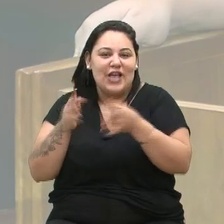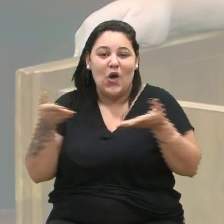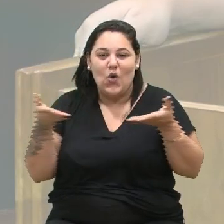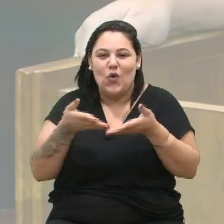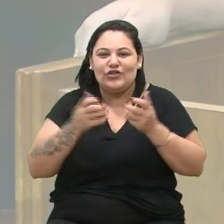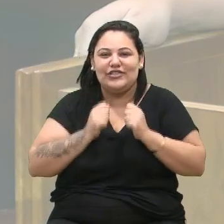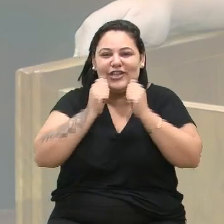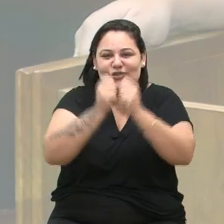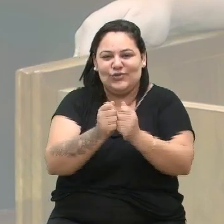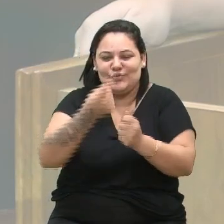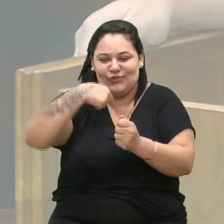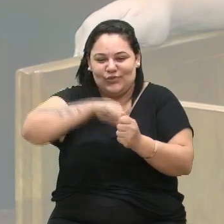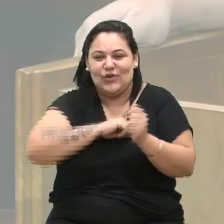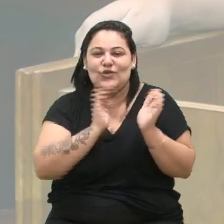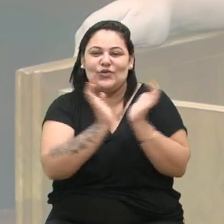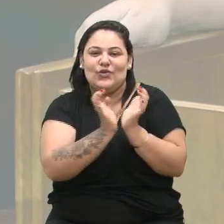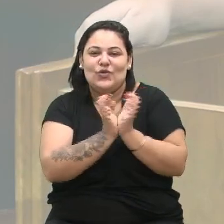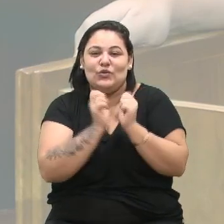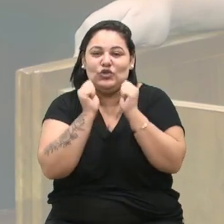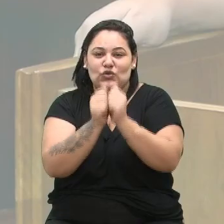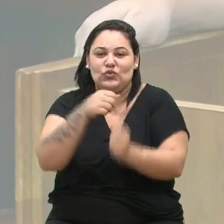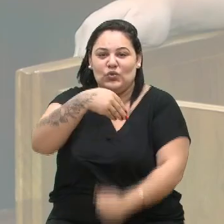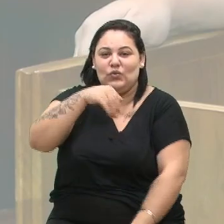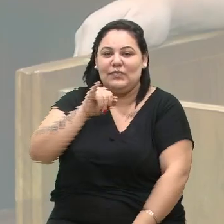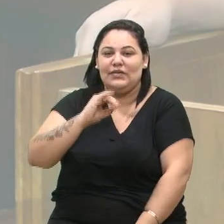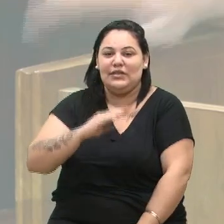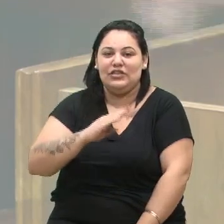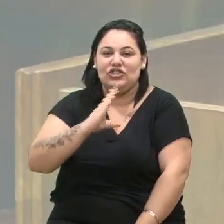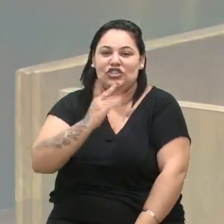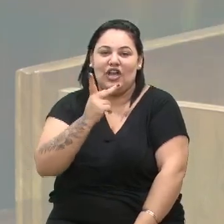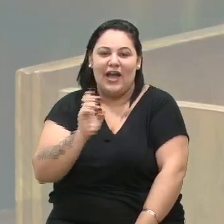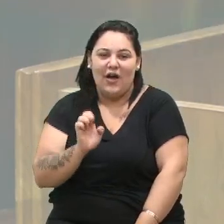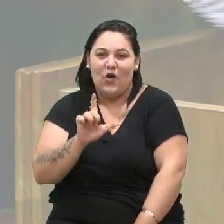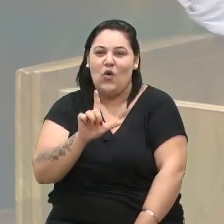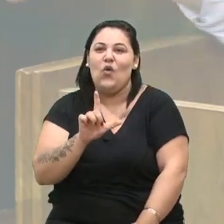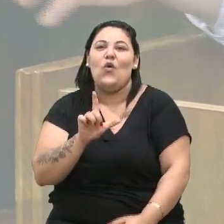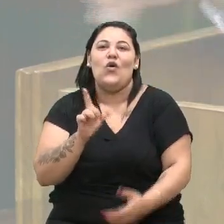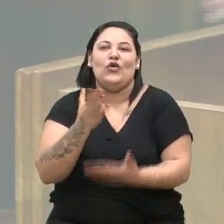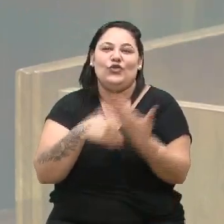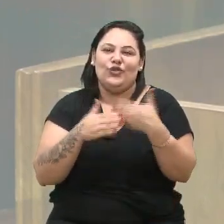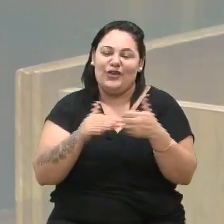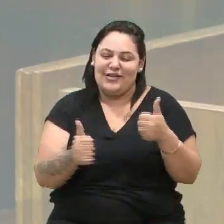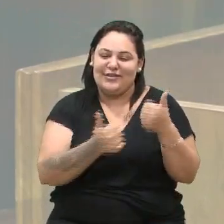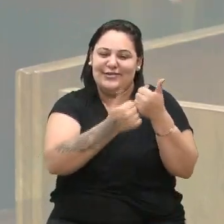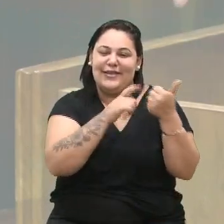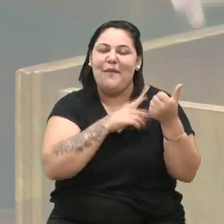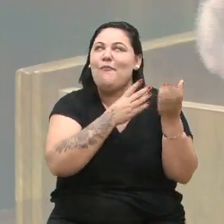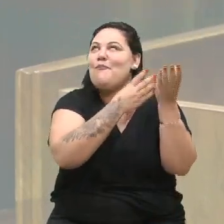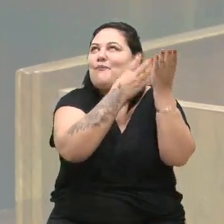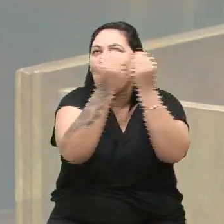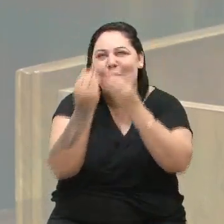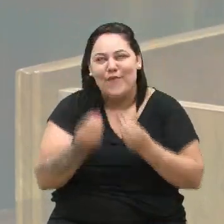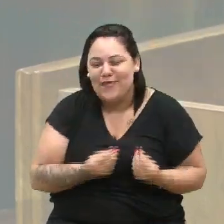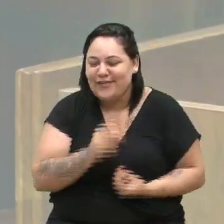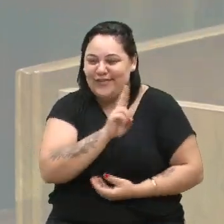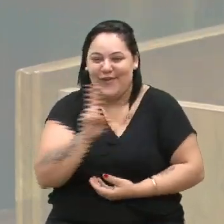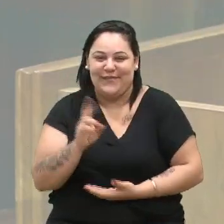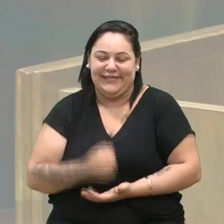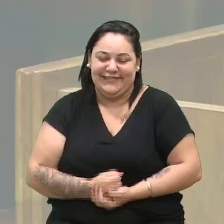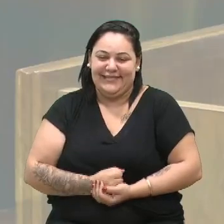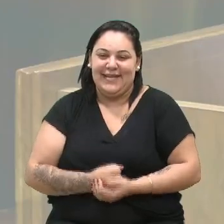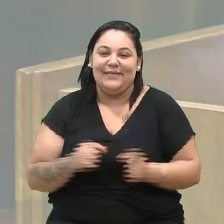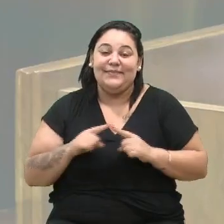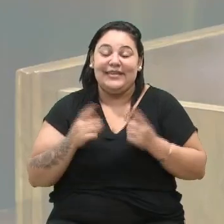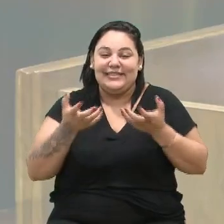junto com a nossa bancada, juntamente com o Michel, nossas assessorias, todas. Bom, se eu for nominar todos os nomes aqui, a gente vai esquecer. Mas é deixar um